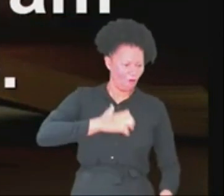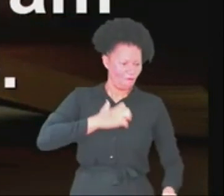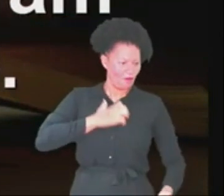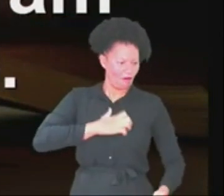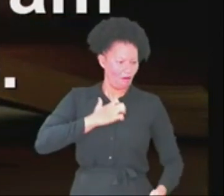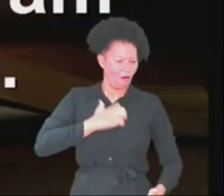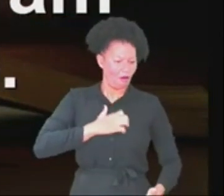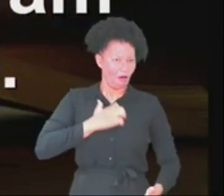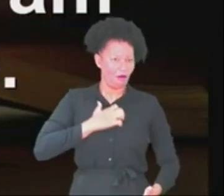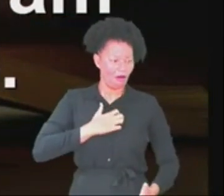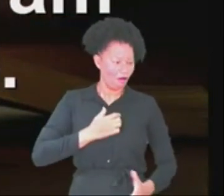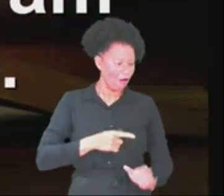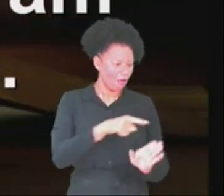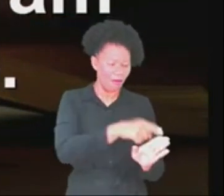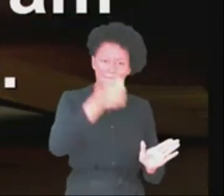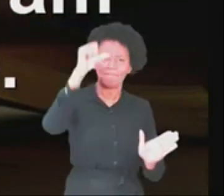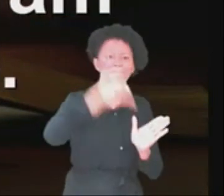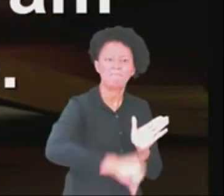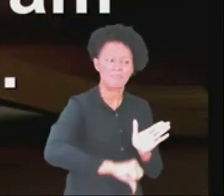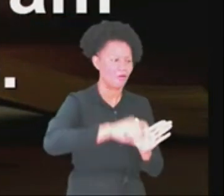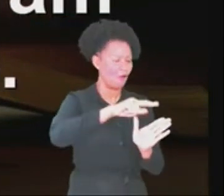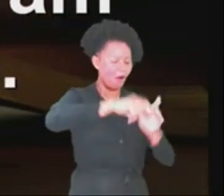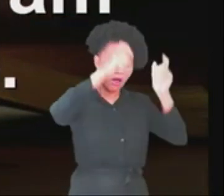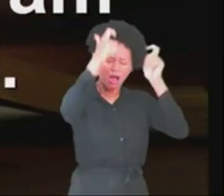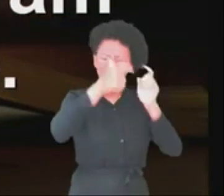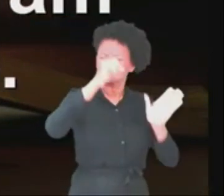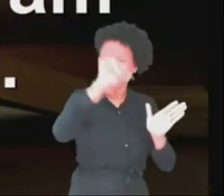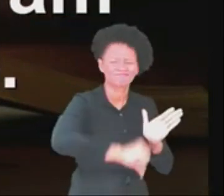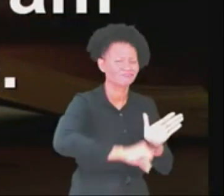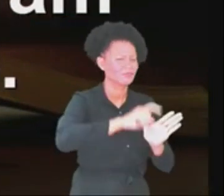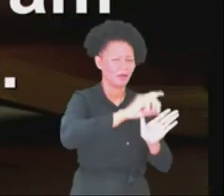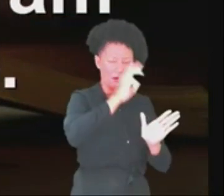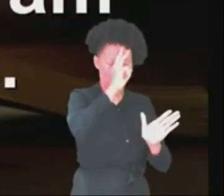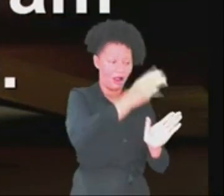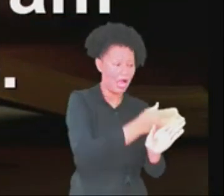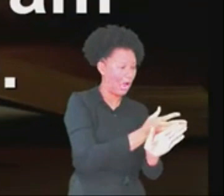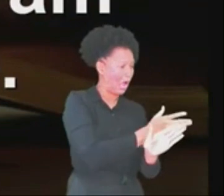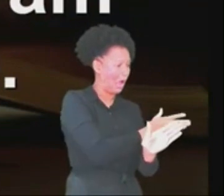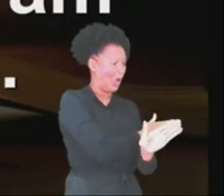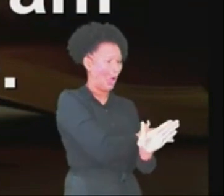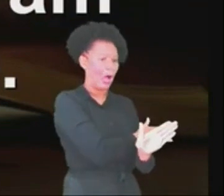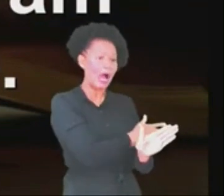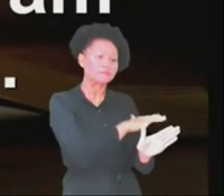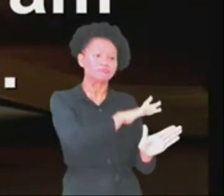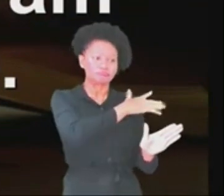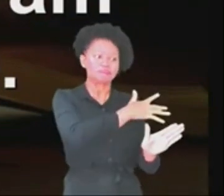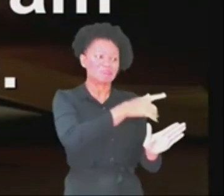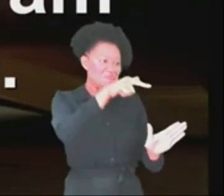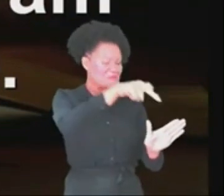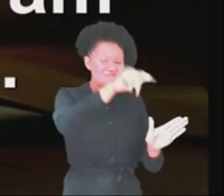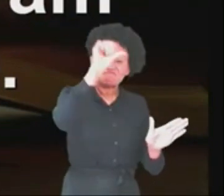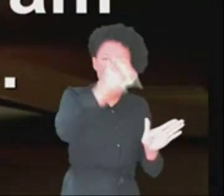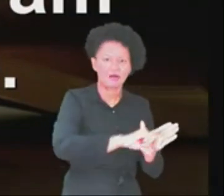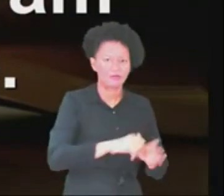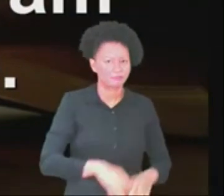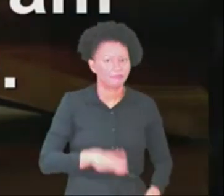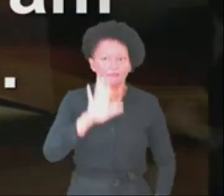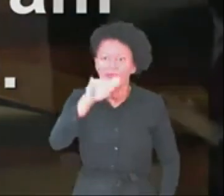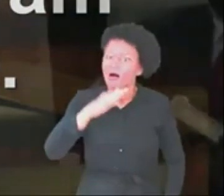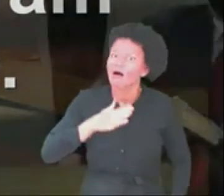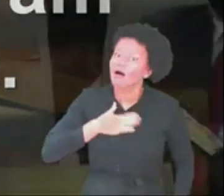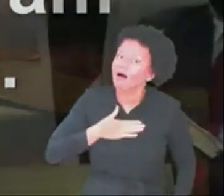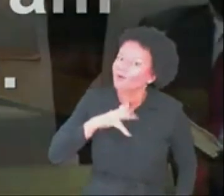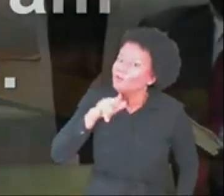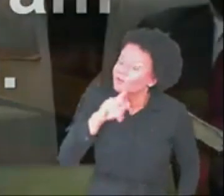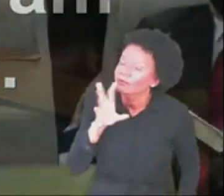do que todos os reis de Israel que foram antes dele. Meu irmão amado.